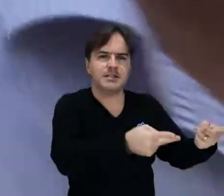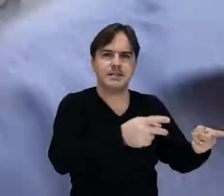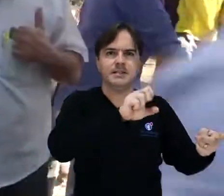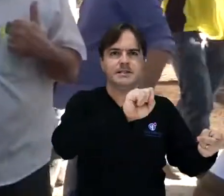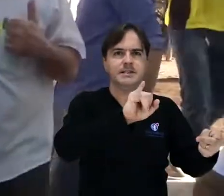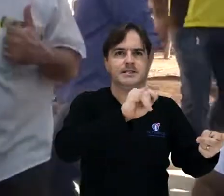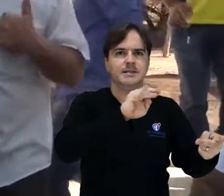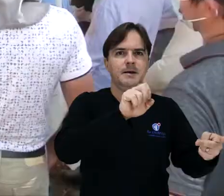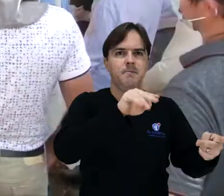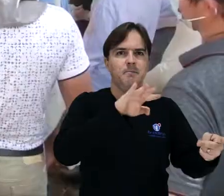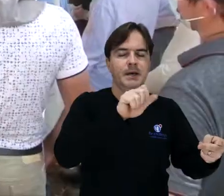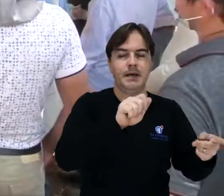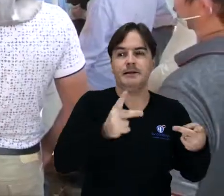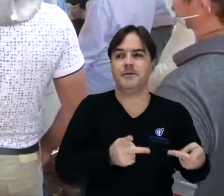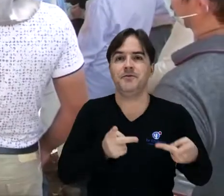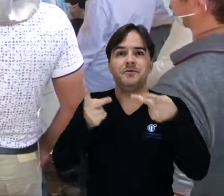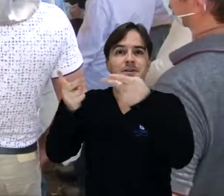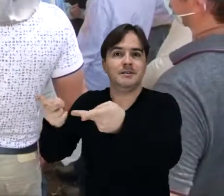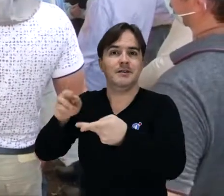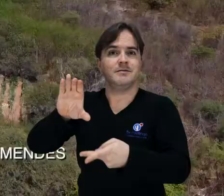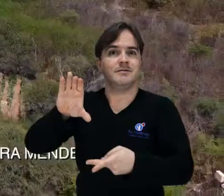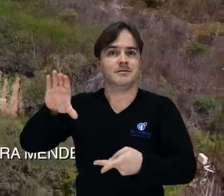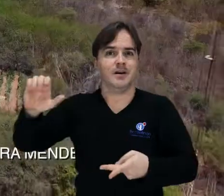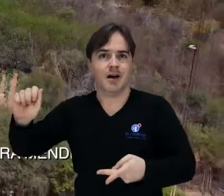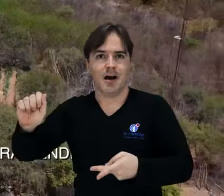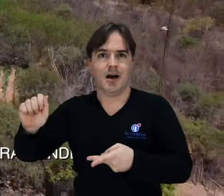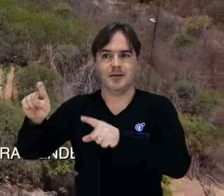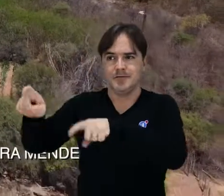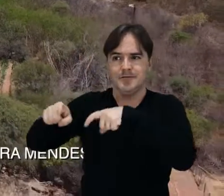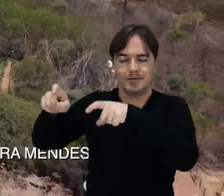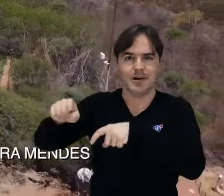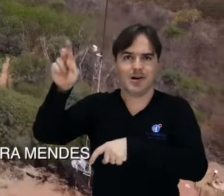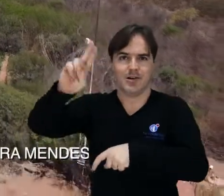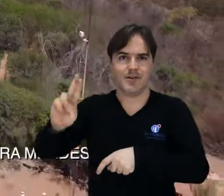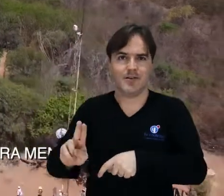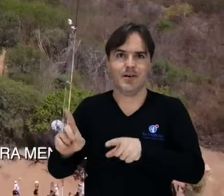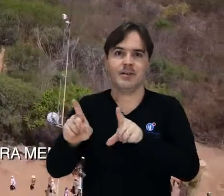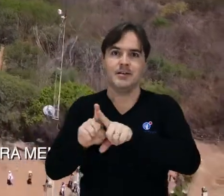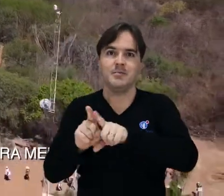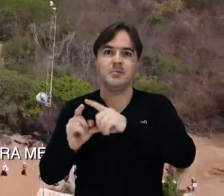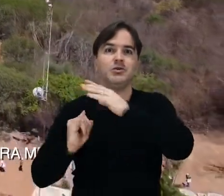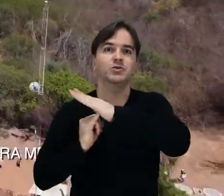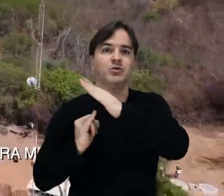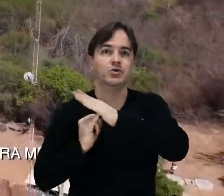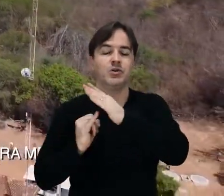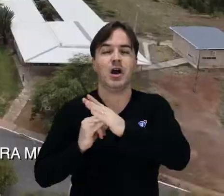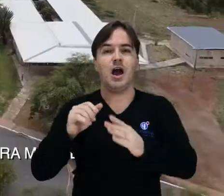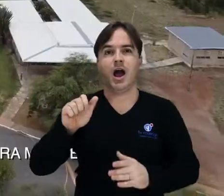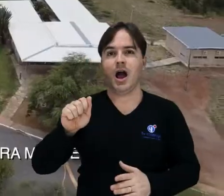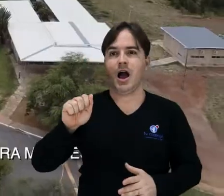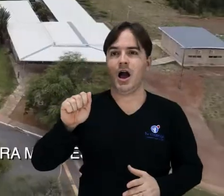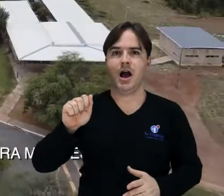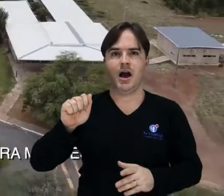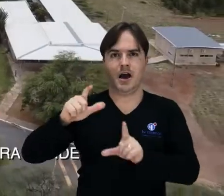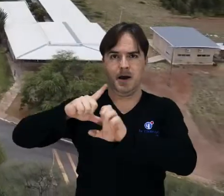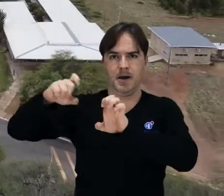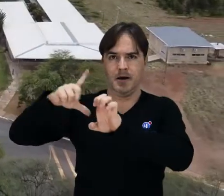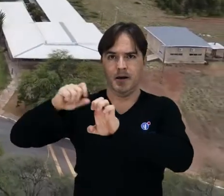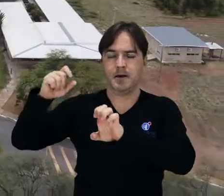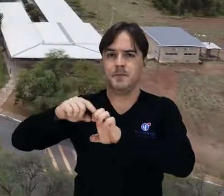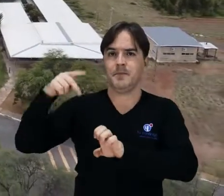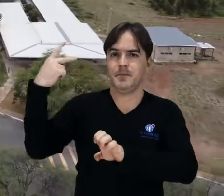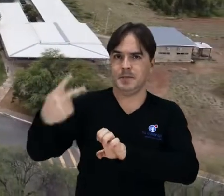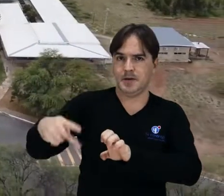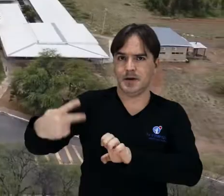Ciências Agrárias da Univasf. Também no Instituto Regional da Pequena Agropecuária Apropriada, na Embrapa Semiárido em